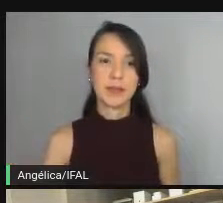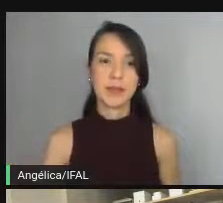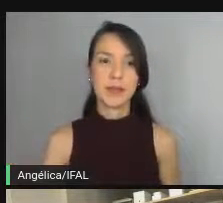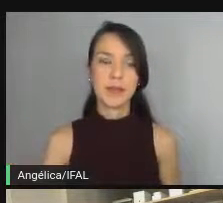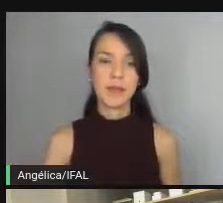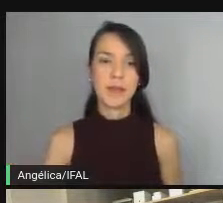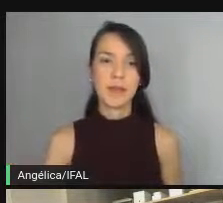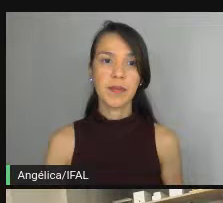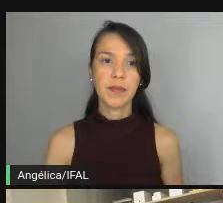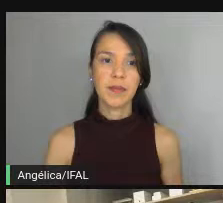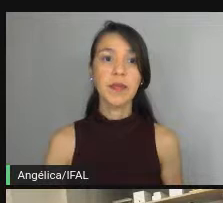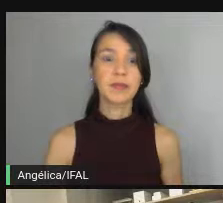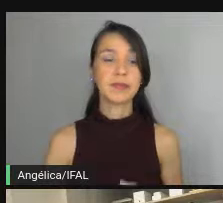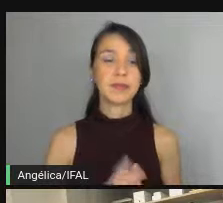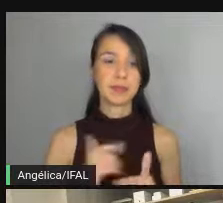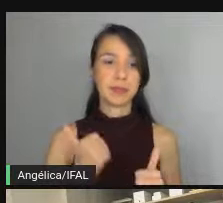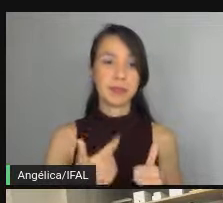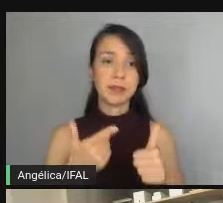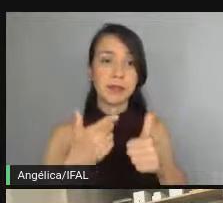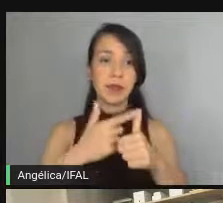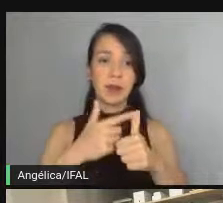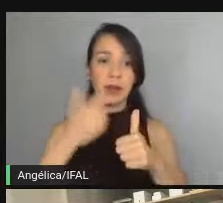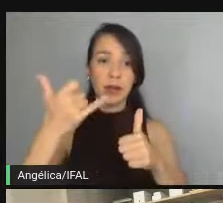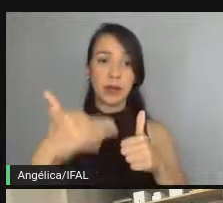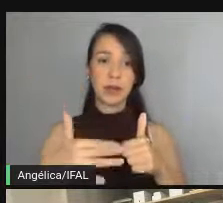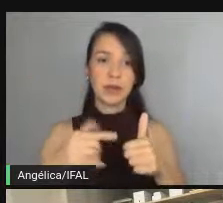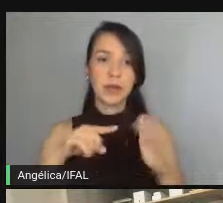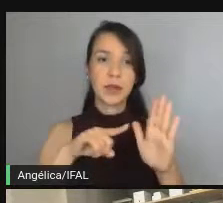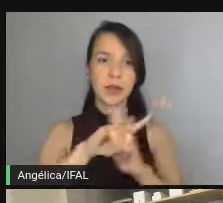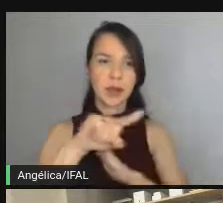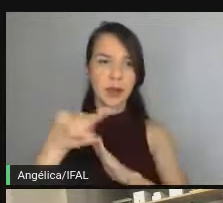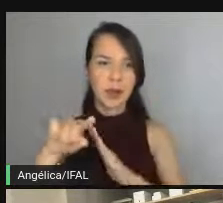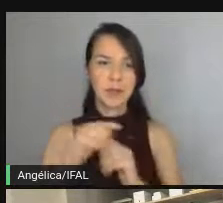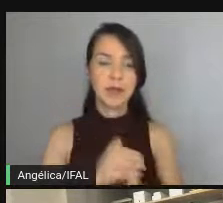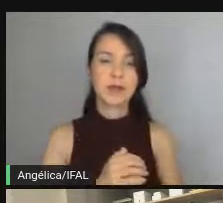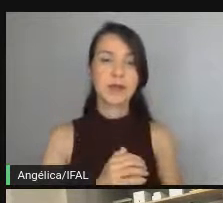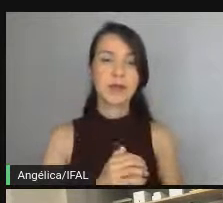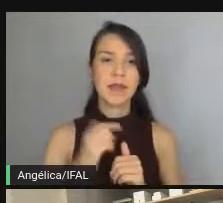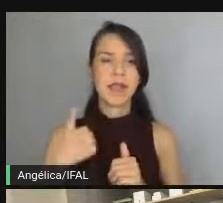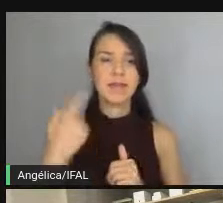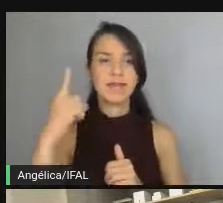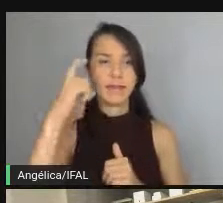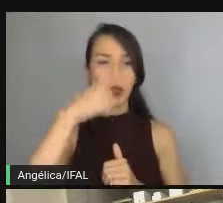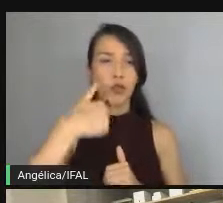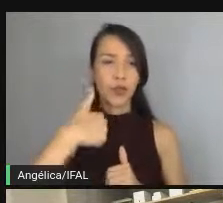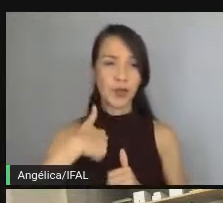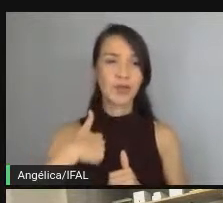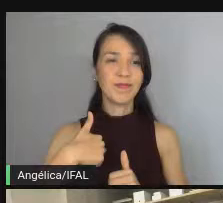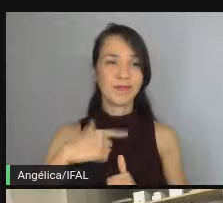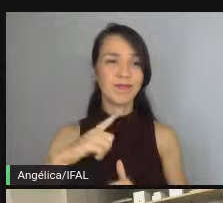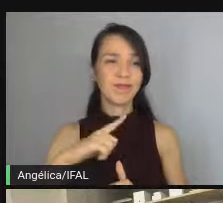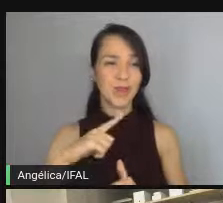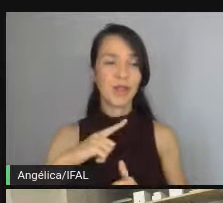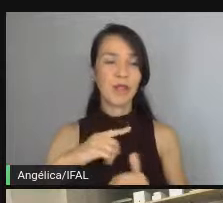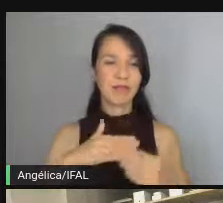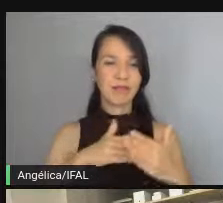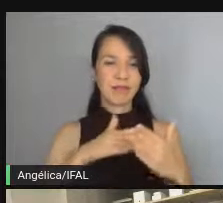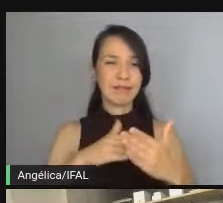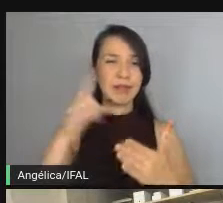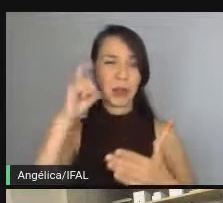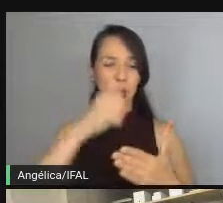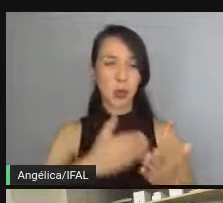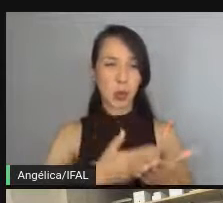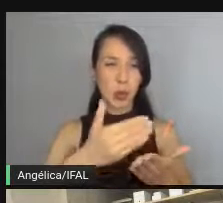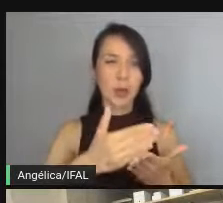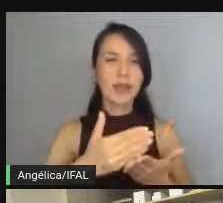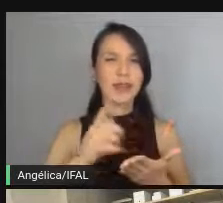Beleza. A primeira coisa que eu posso perguntar para vocês são algumas dificuldades que eu passei muito no início da minha carreira e até